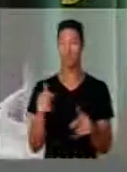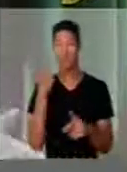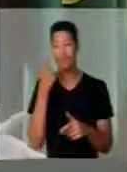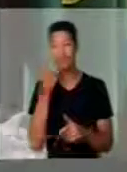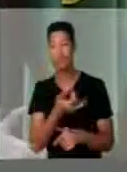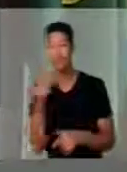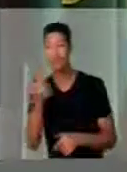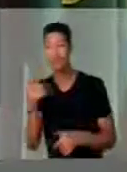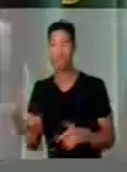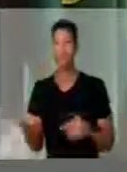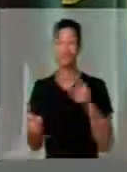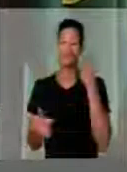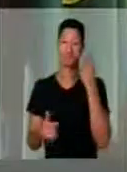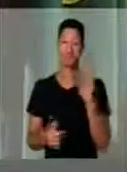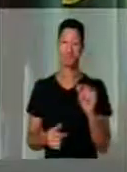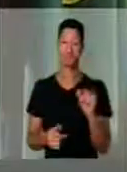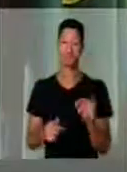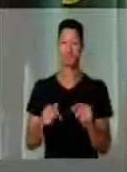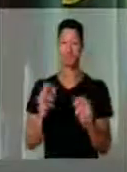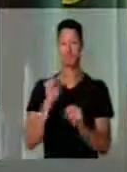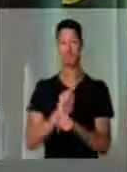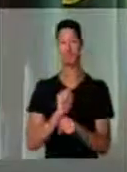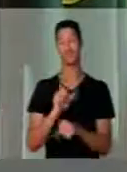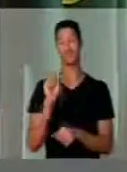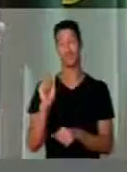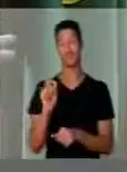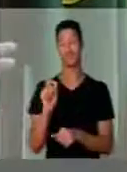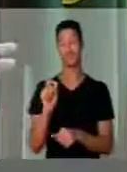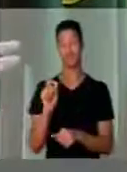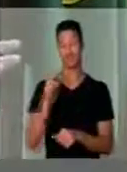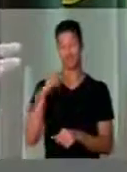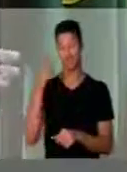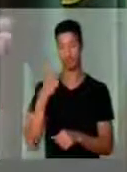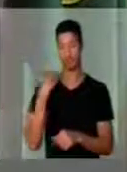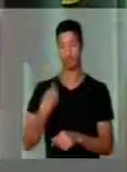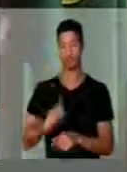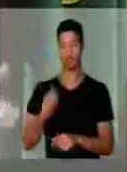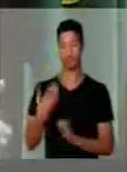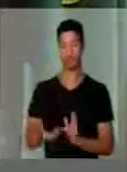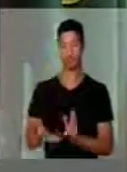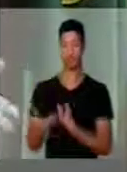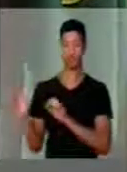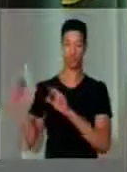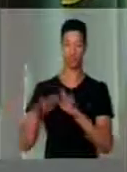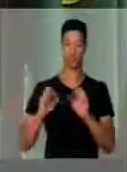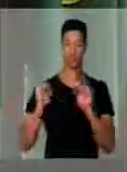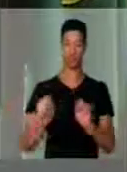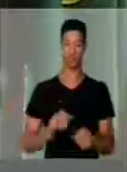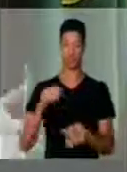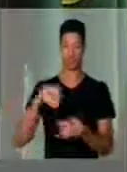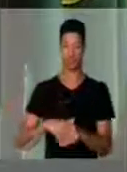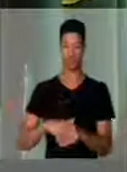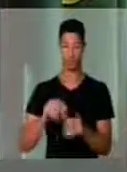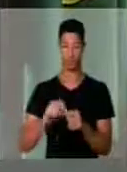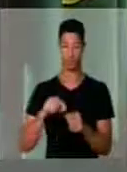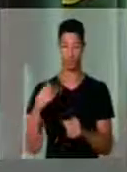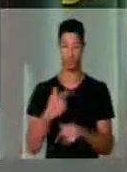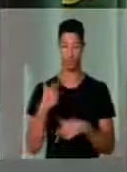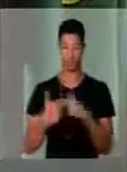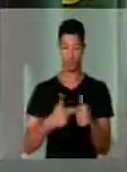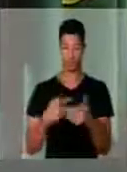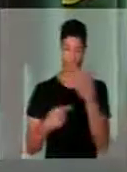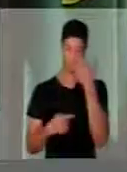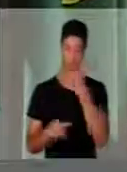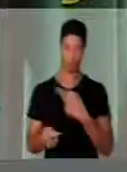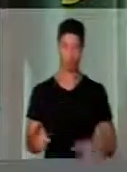vê que não deu cora, para que, eu espero que os deputados que estejam na casa venham e possamos votar e fazer o nosso trabalho.